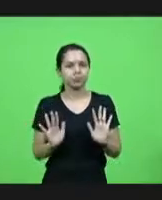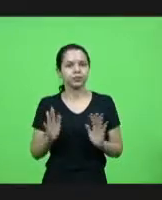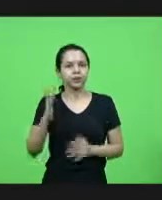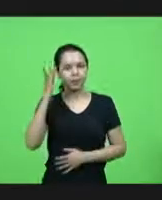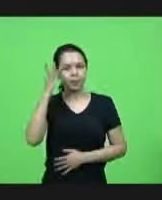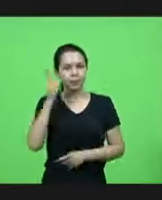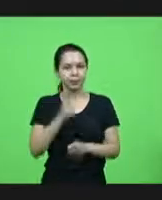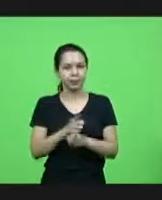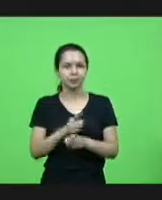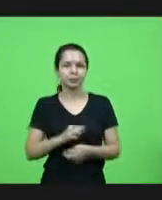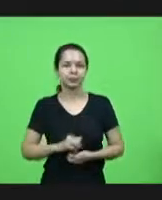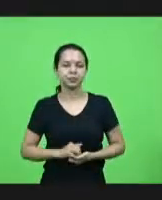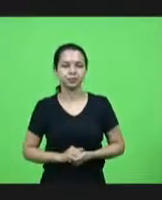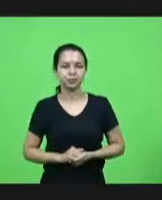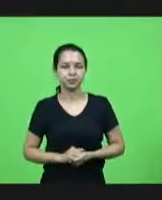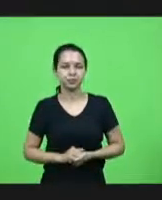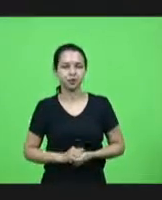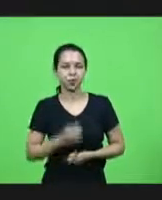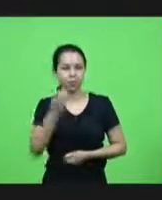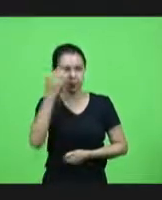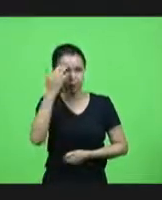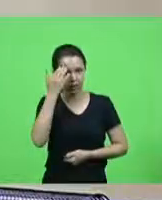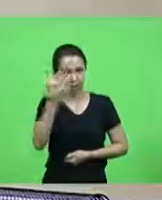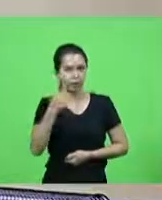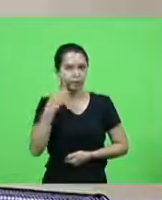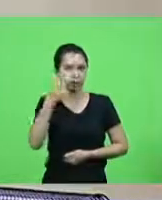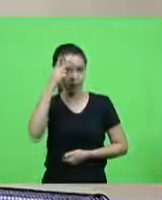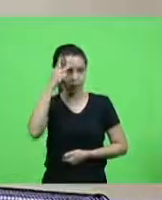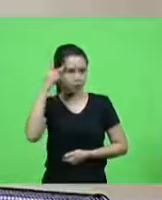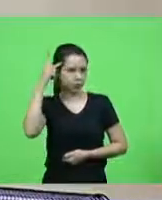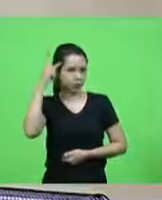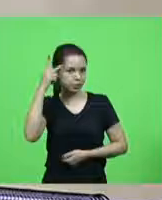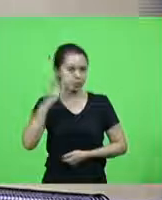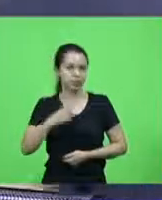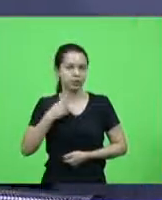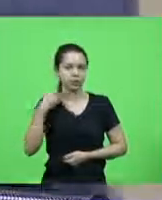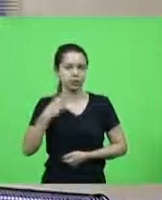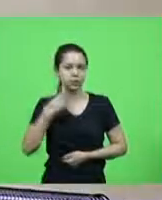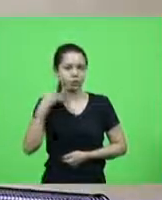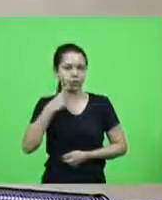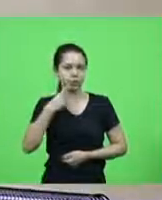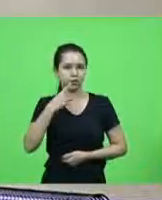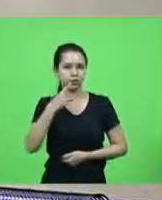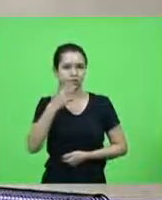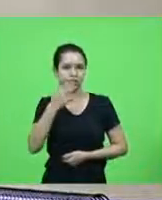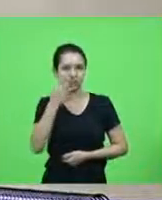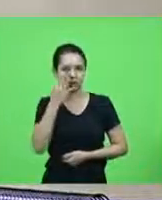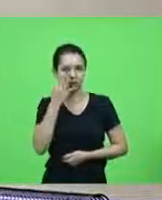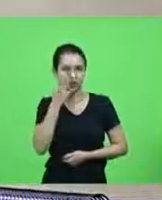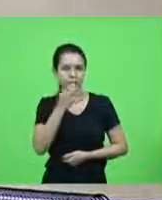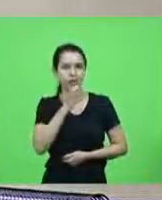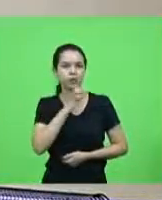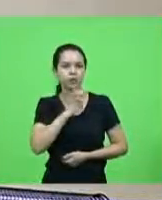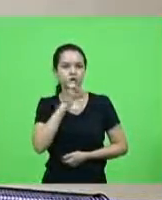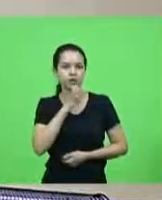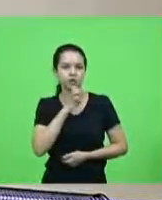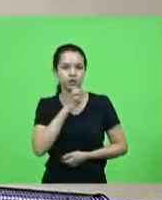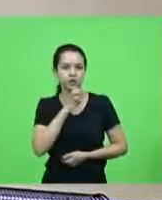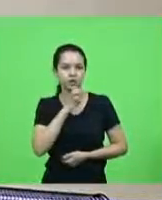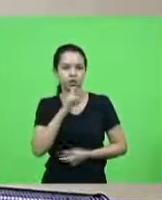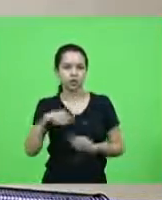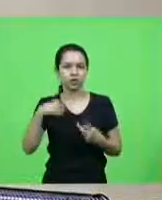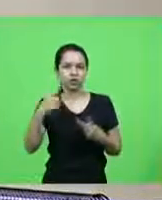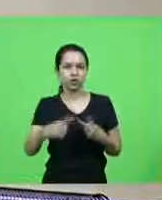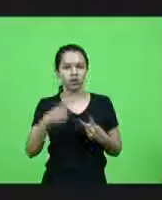amanhã obrigado deputado Paulinha na sequência deputado Felipe Estevam e aí logo após a deputada